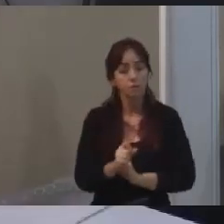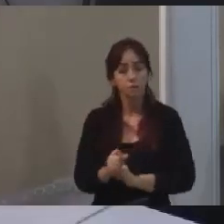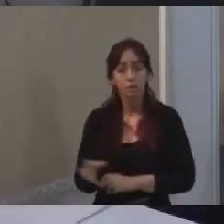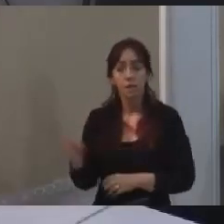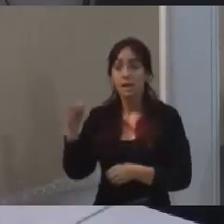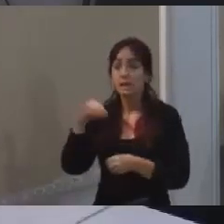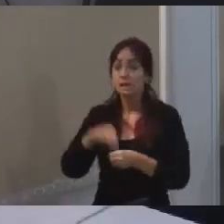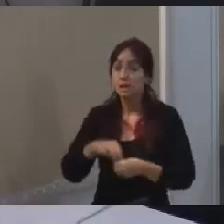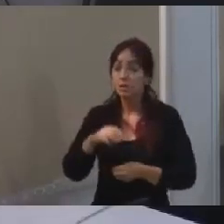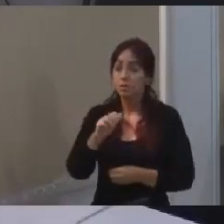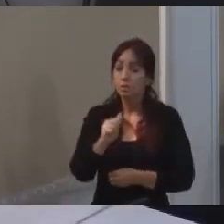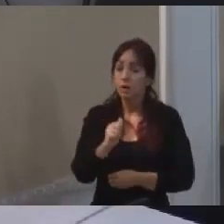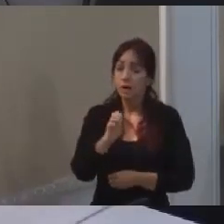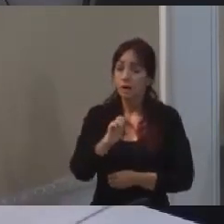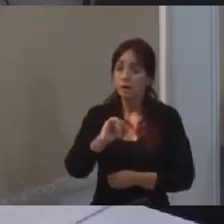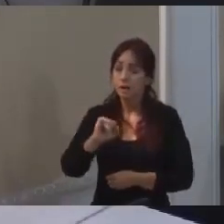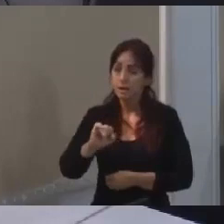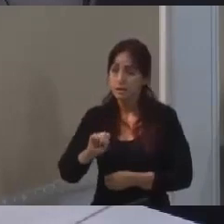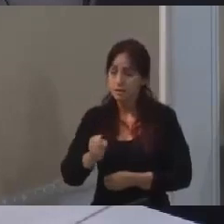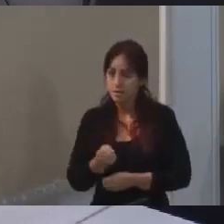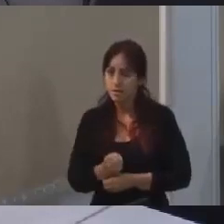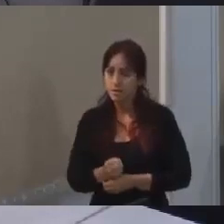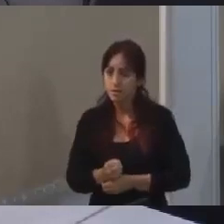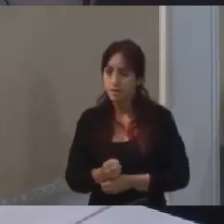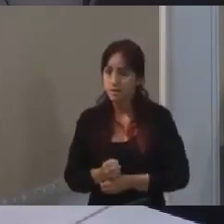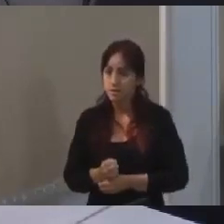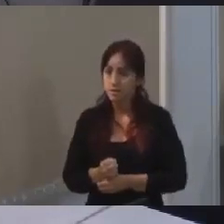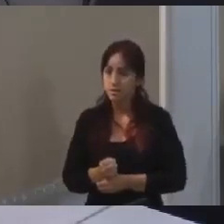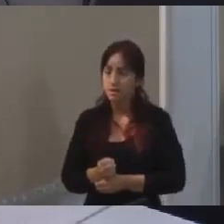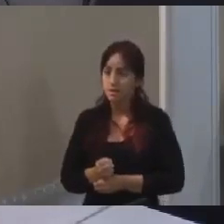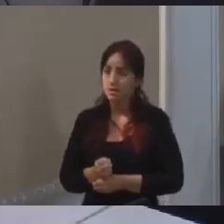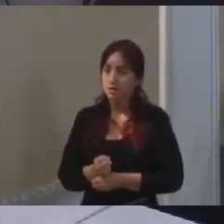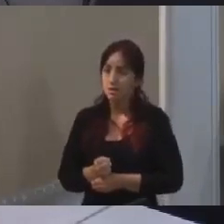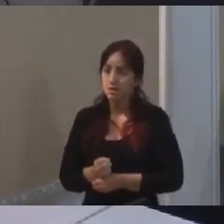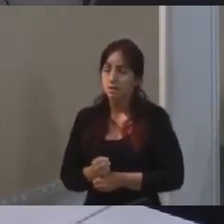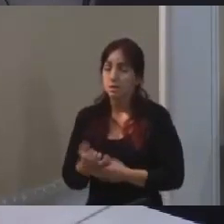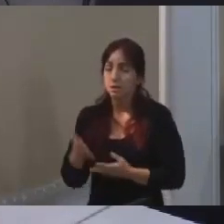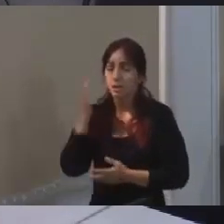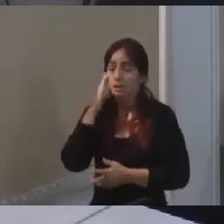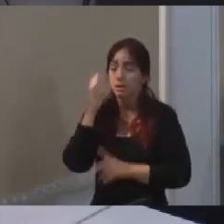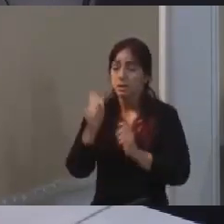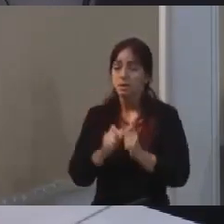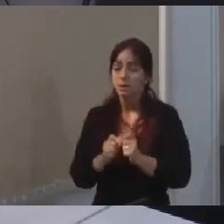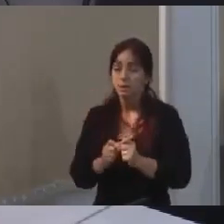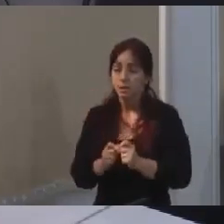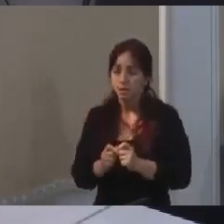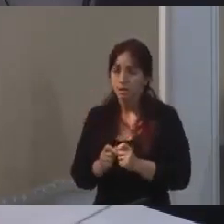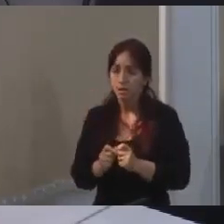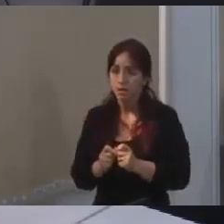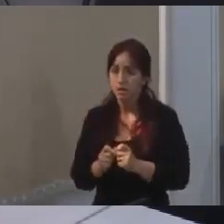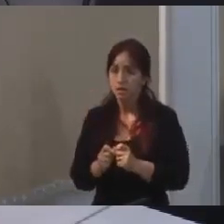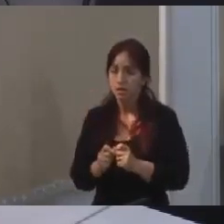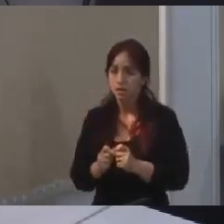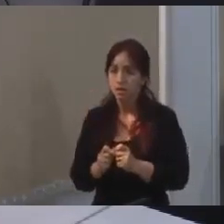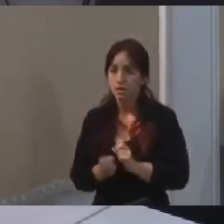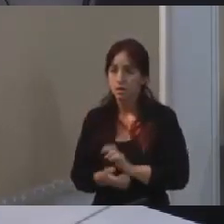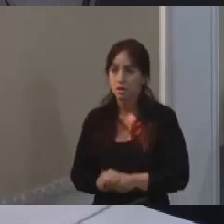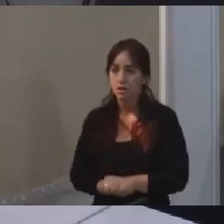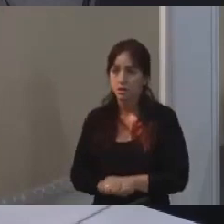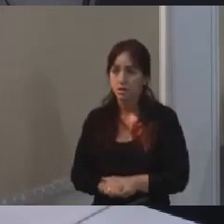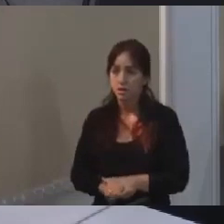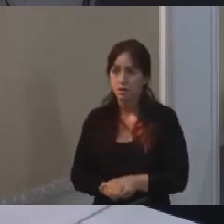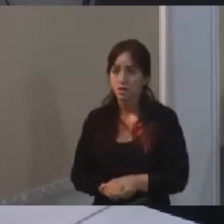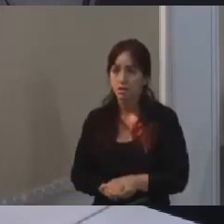ex... Ok, vereador. Pois é, vocês começaram a dar o macro, eu quero entender o seguinte. escutando. Também não. Alô, som?